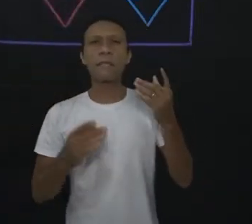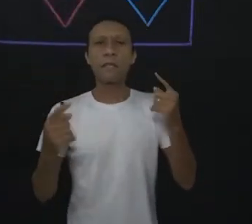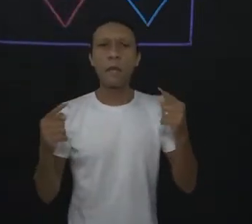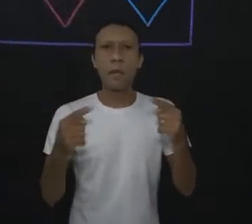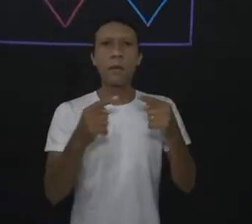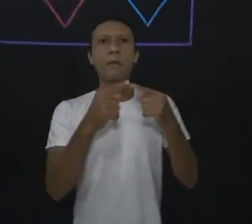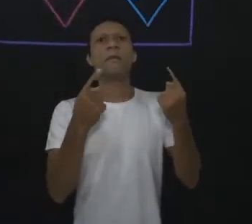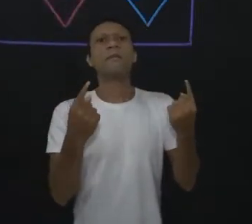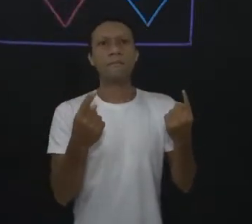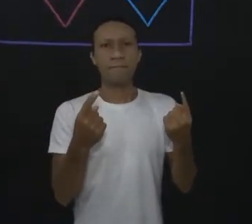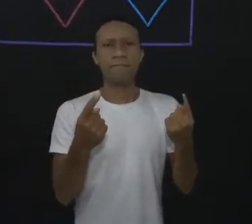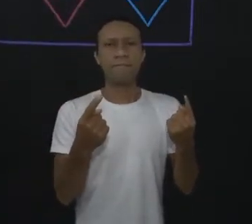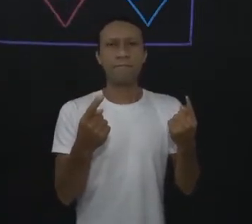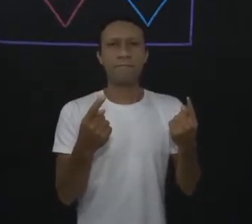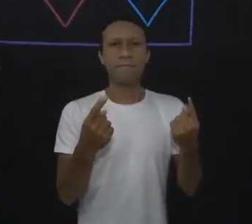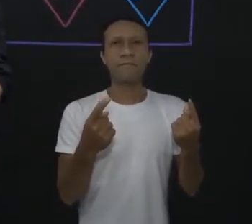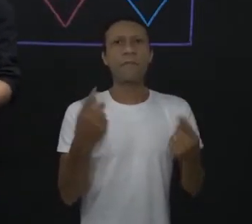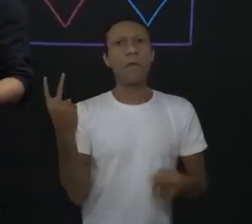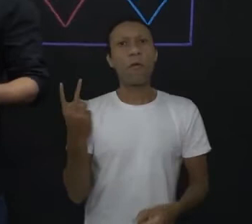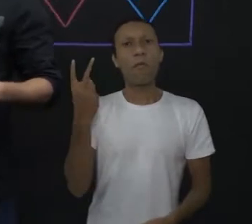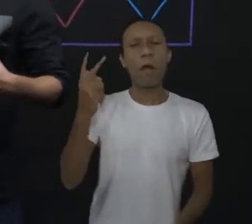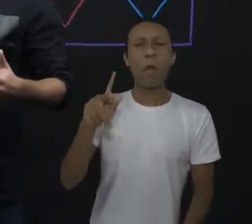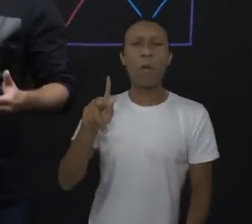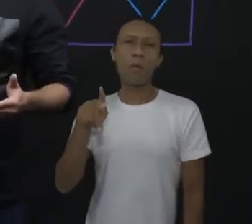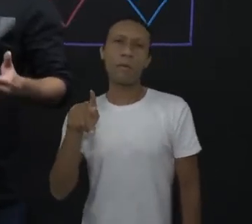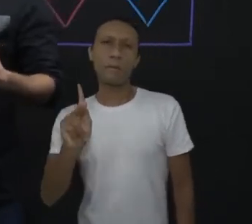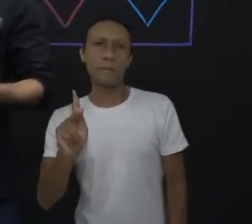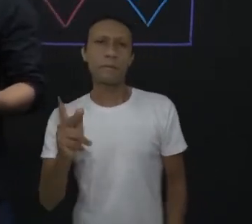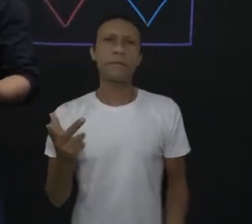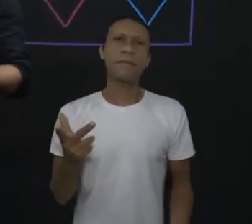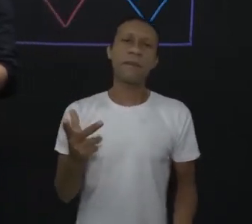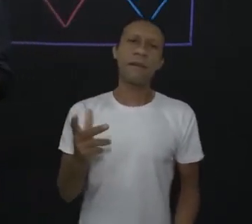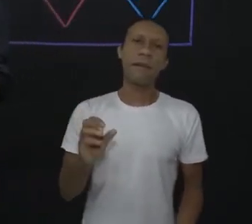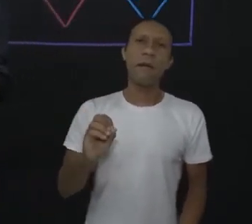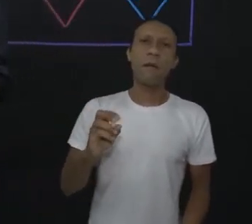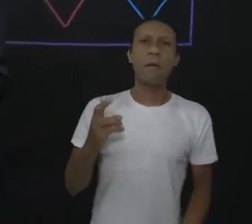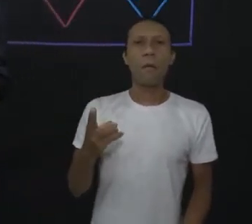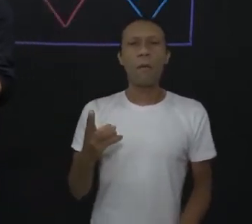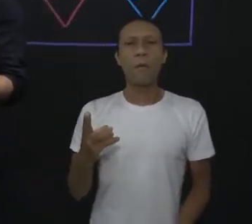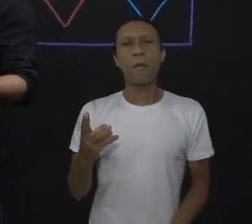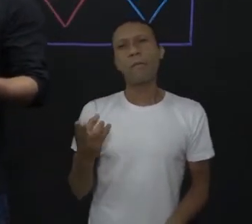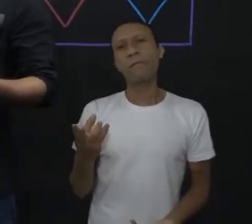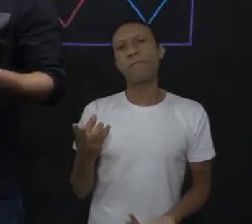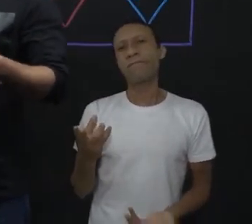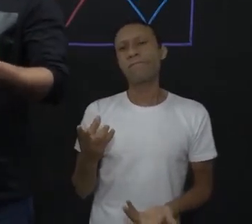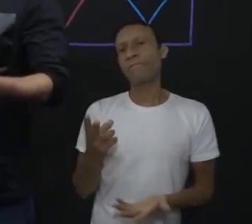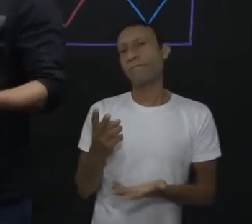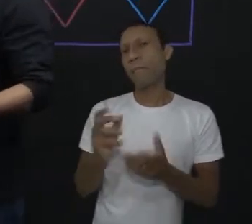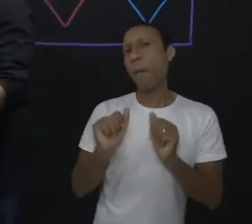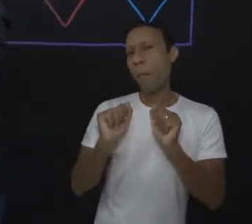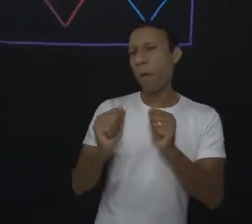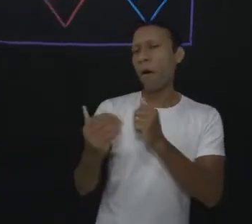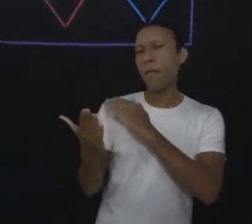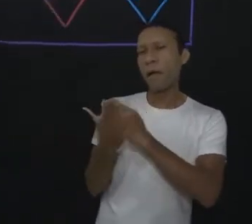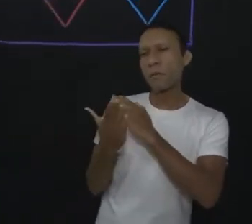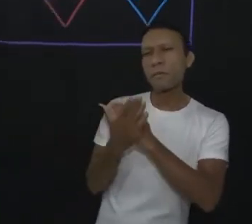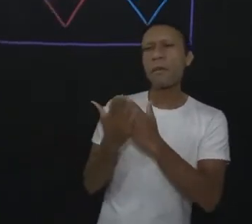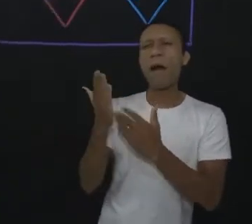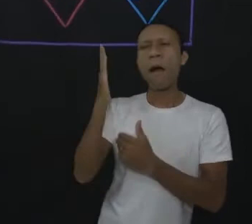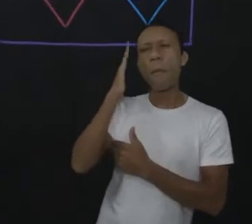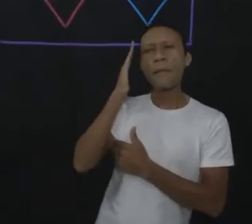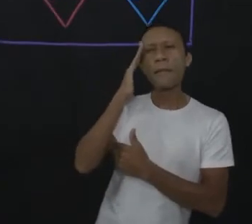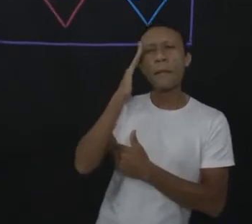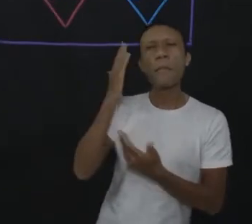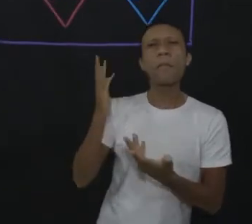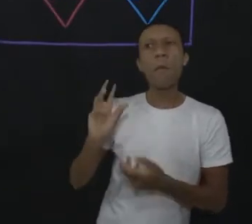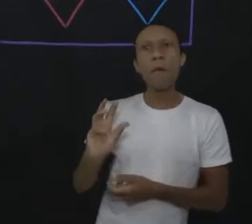ou até mesmo o valor do k, que é a nossa constante de proporcionalidade, ela pode nos ajudar a resolver, de